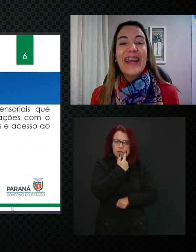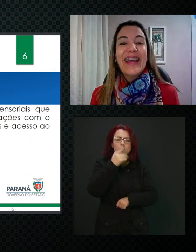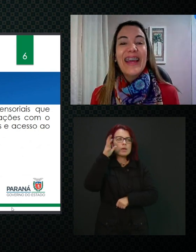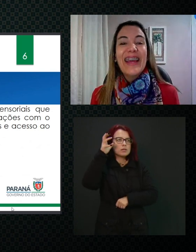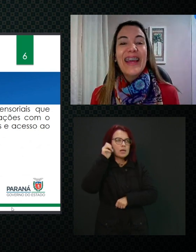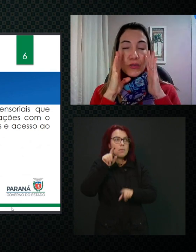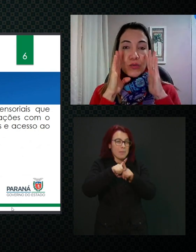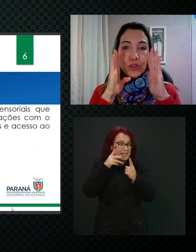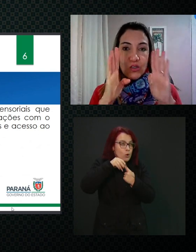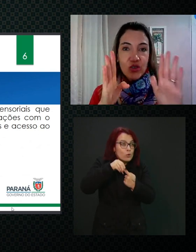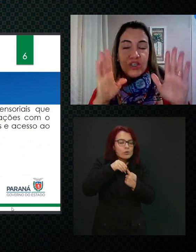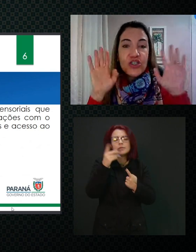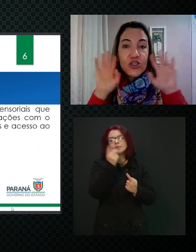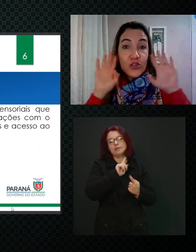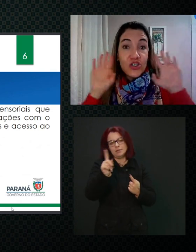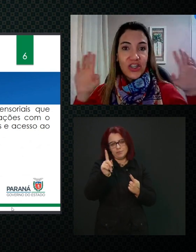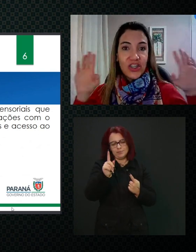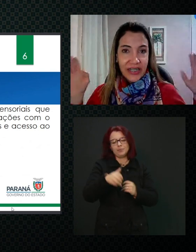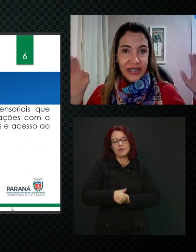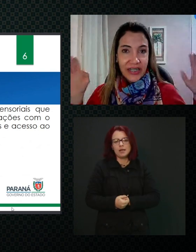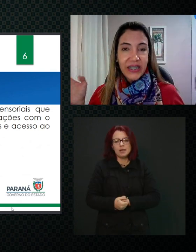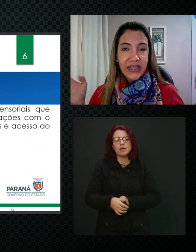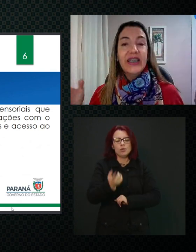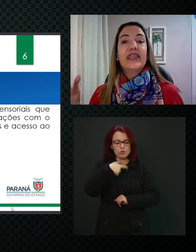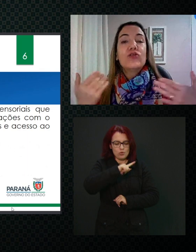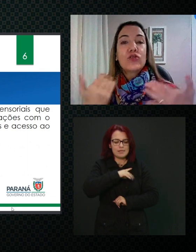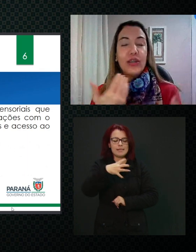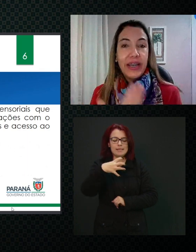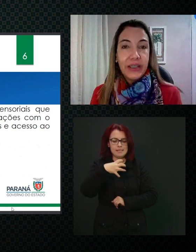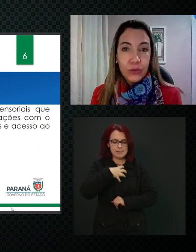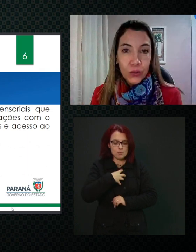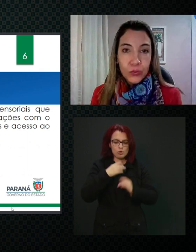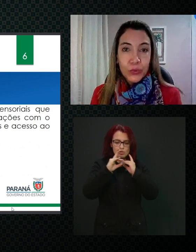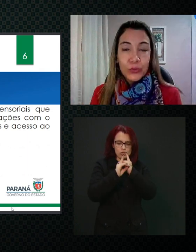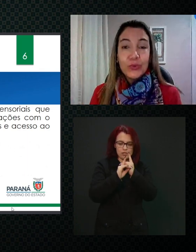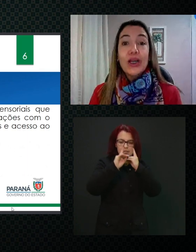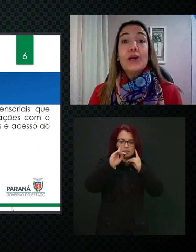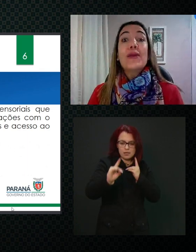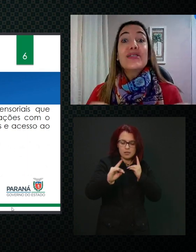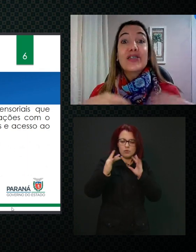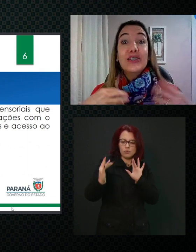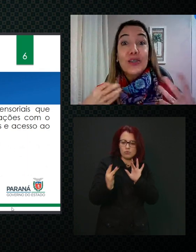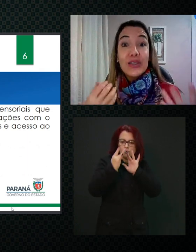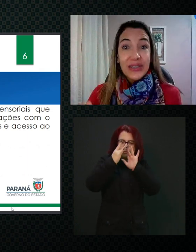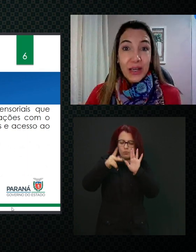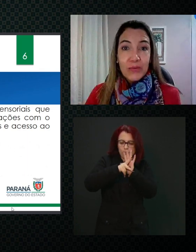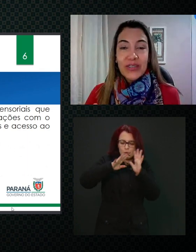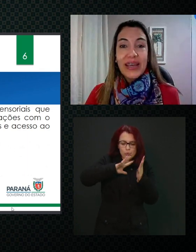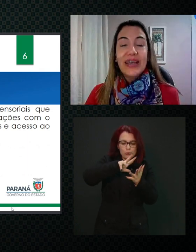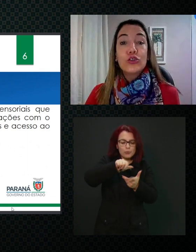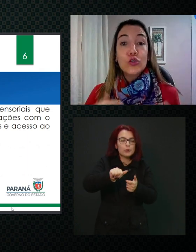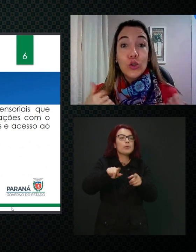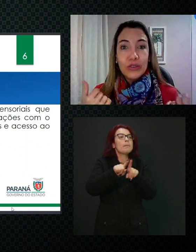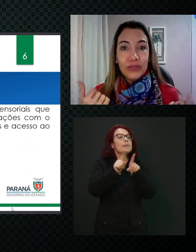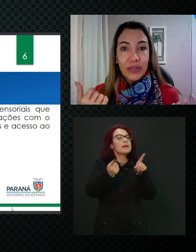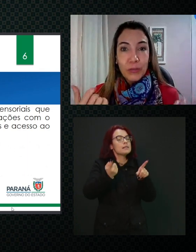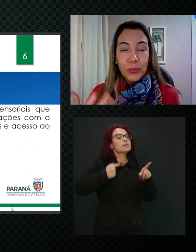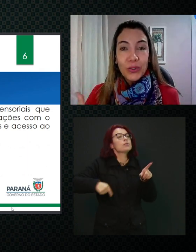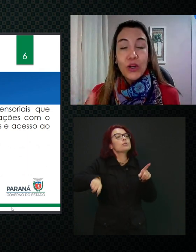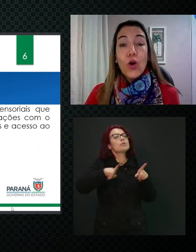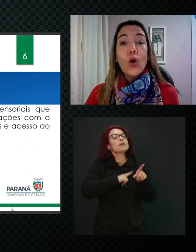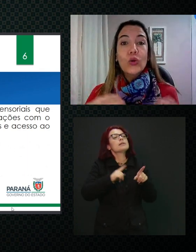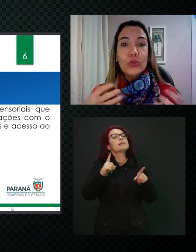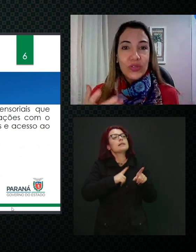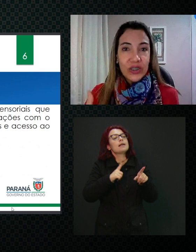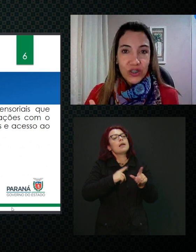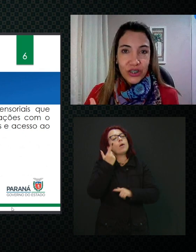né. Eles são os nossos sentidos de distância, que nos conectam com o mundo, mas que nós temos aí a todo vapor